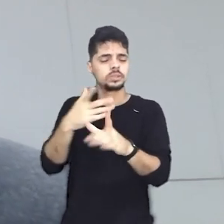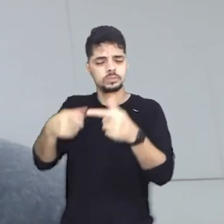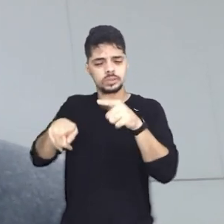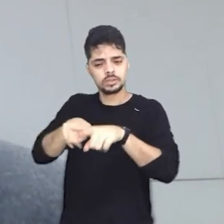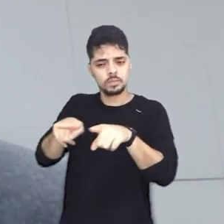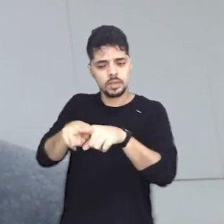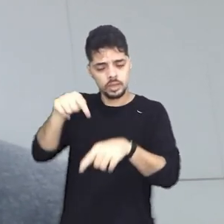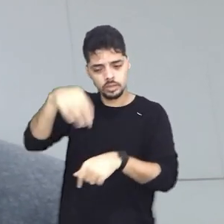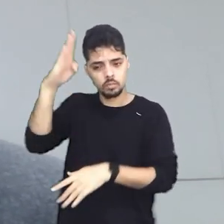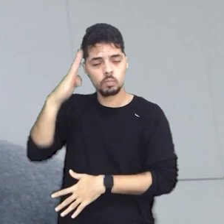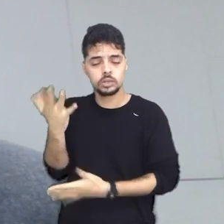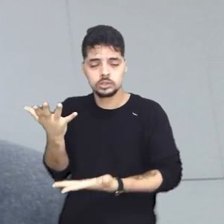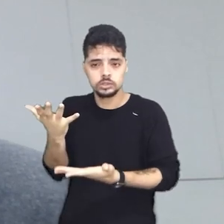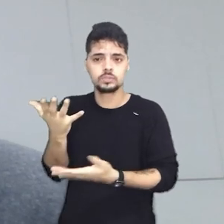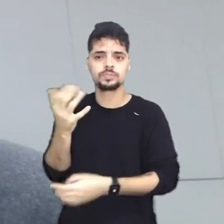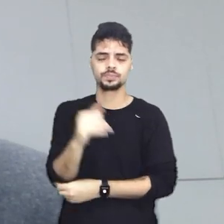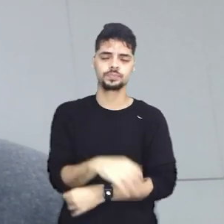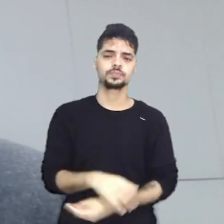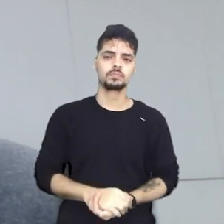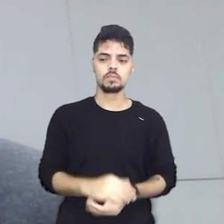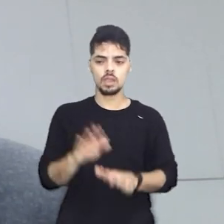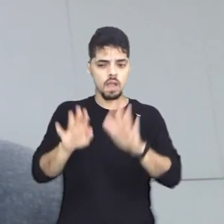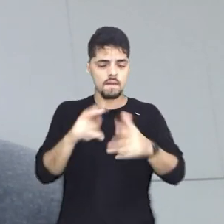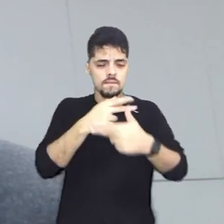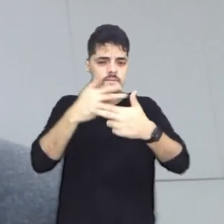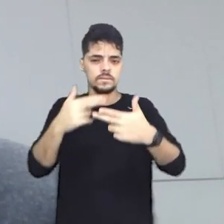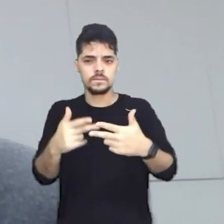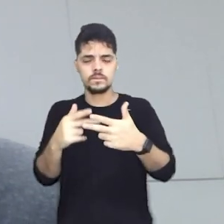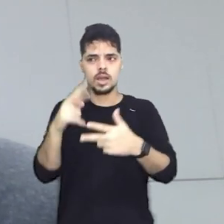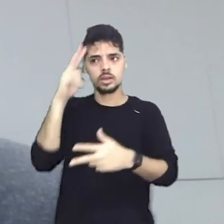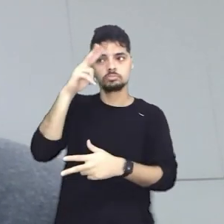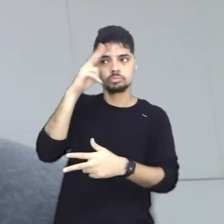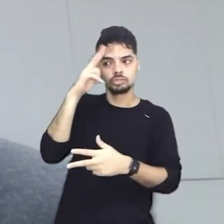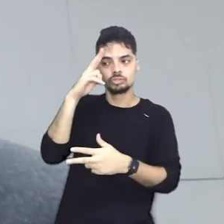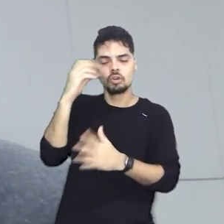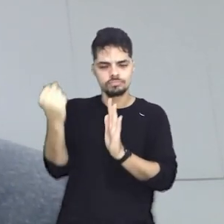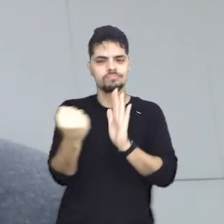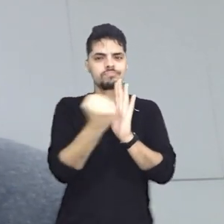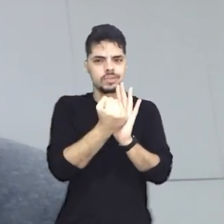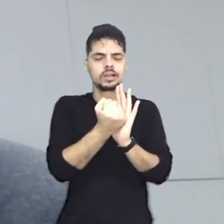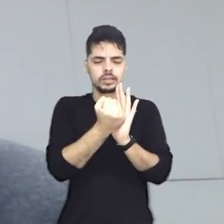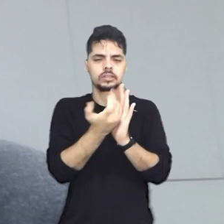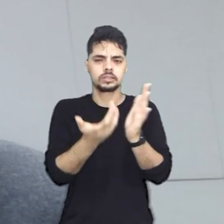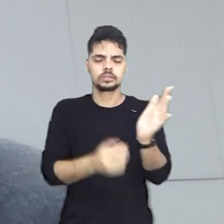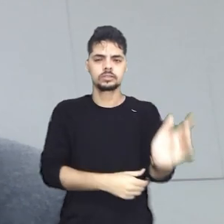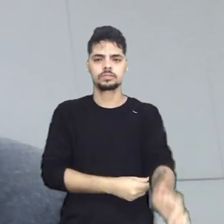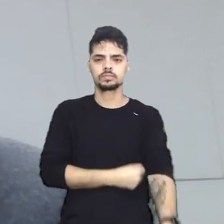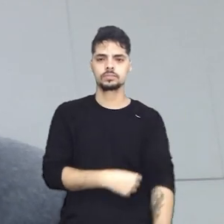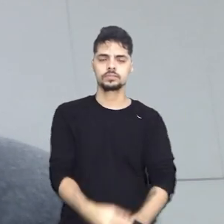Aerópago de També e do Seminário de Olinda segue de perto os